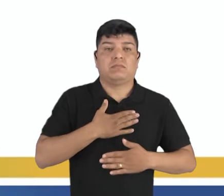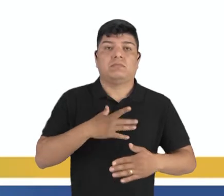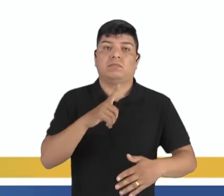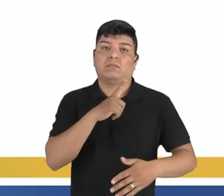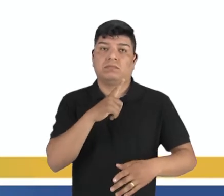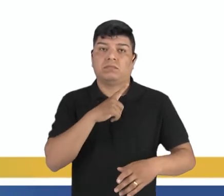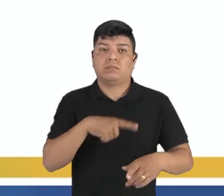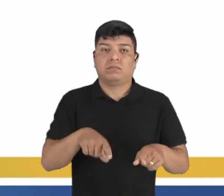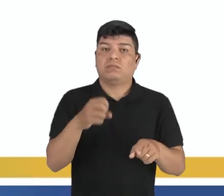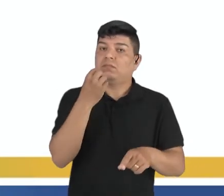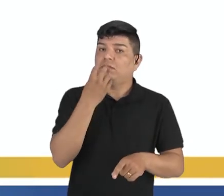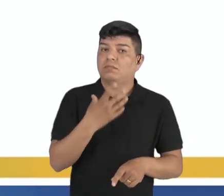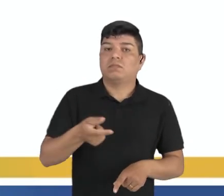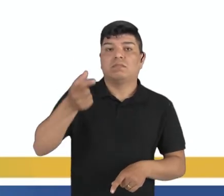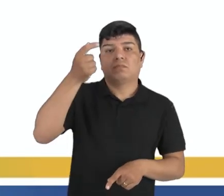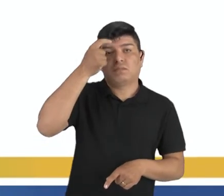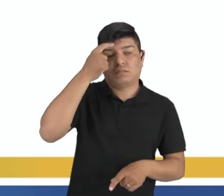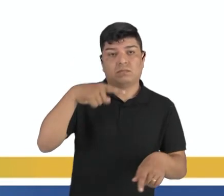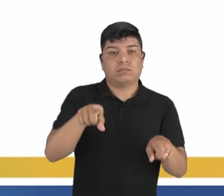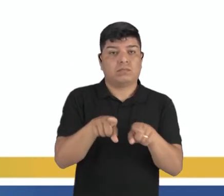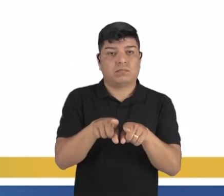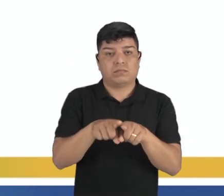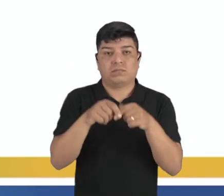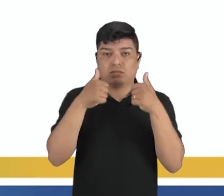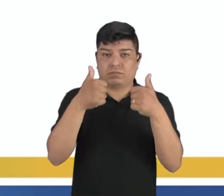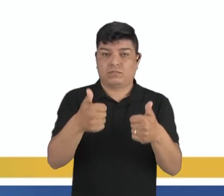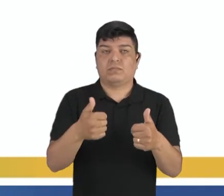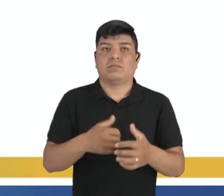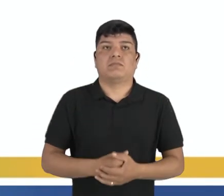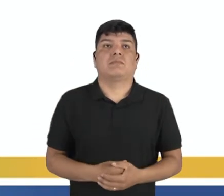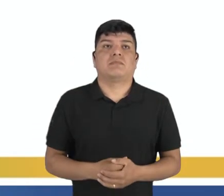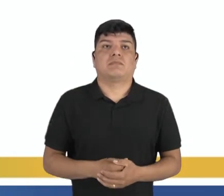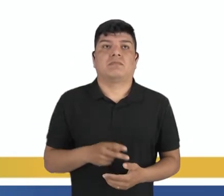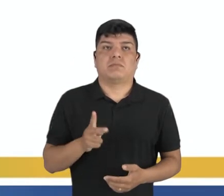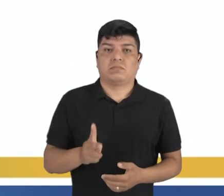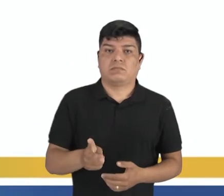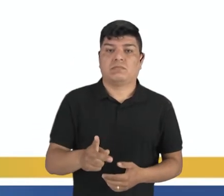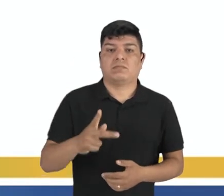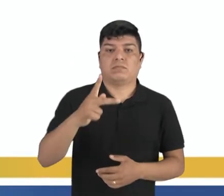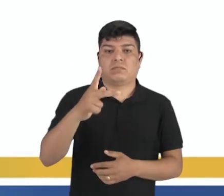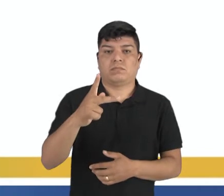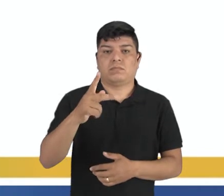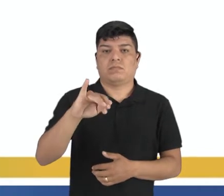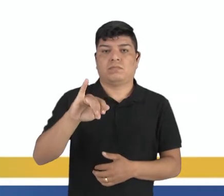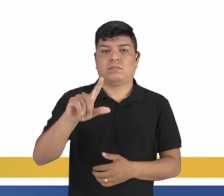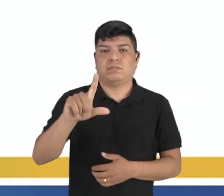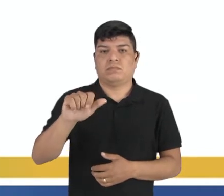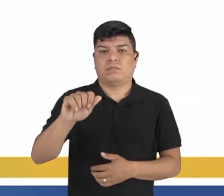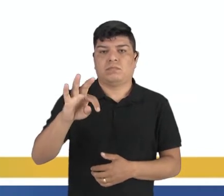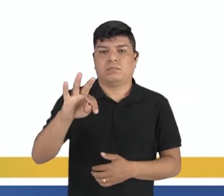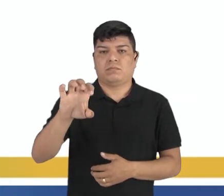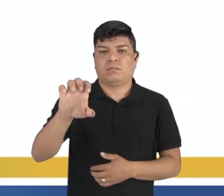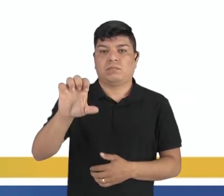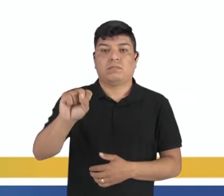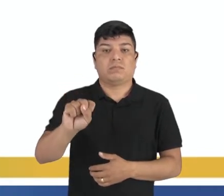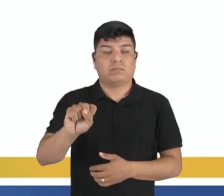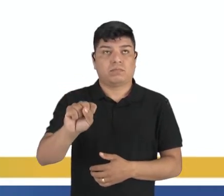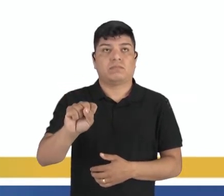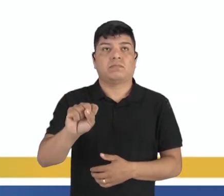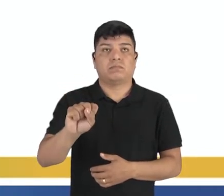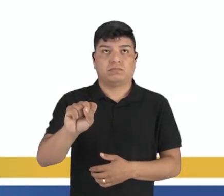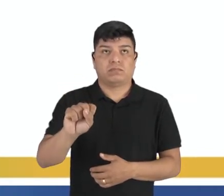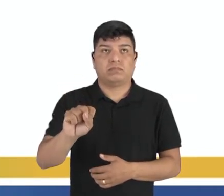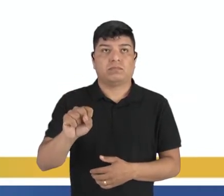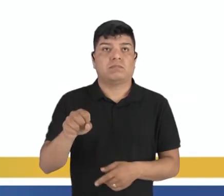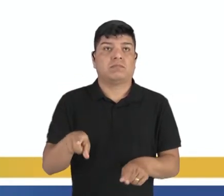benefícios mentais, tudo bem? Continuando, Pilates. Galerinha, nós vamos falar aqui do Pilates, mas ao mesmo